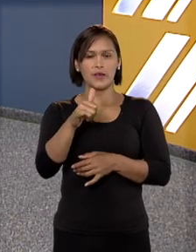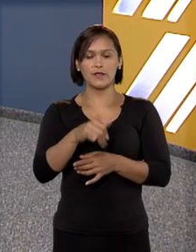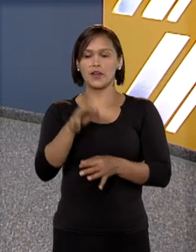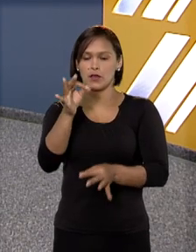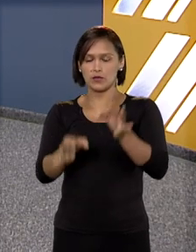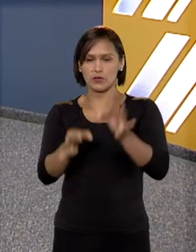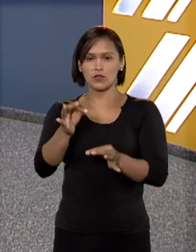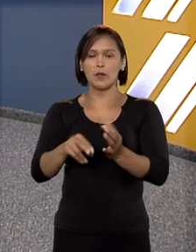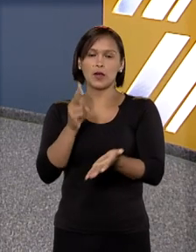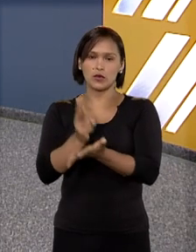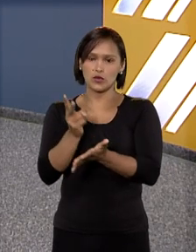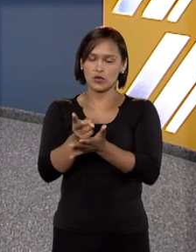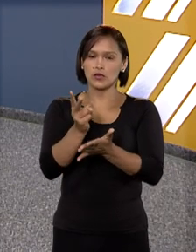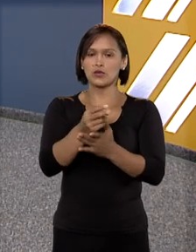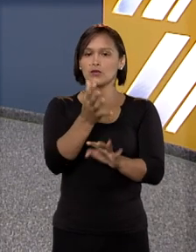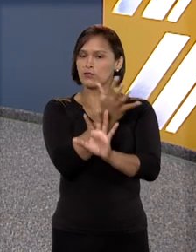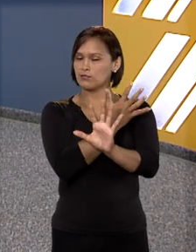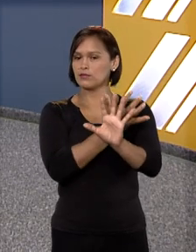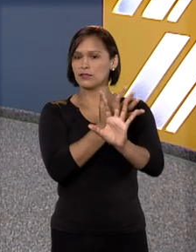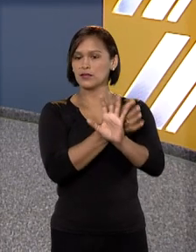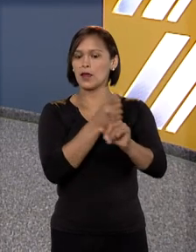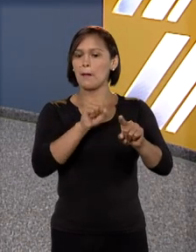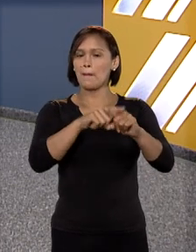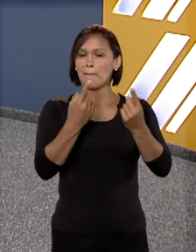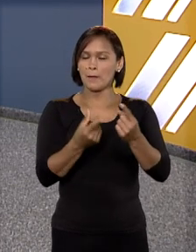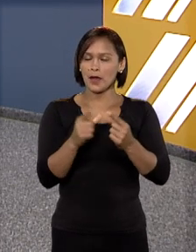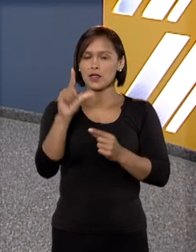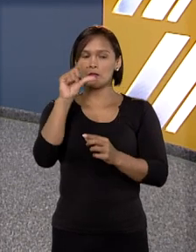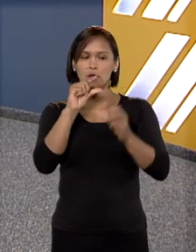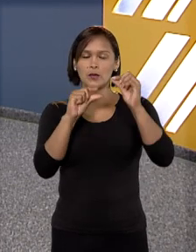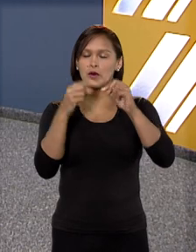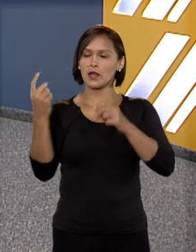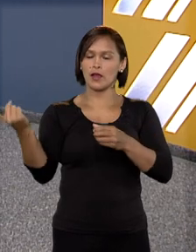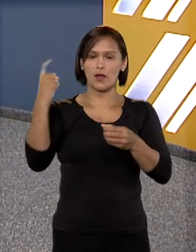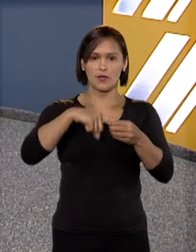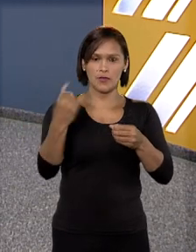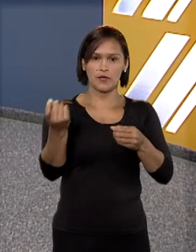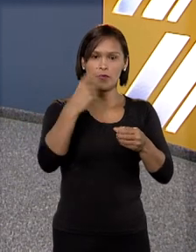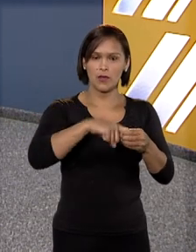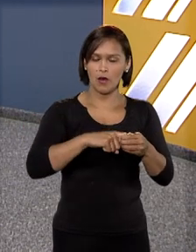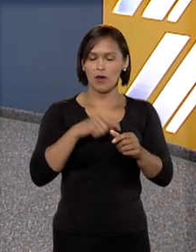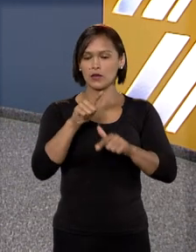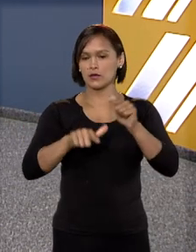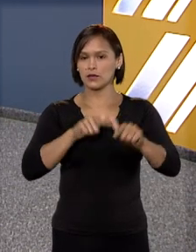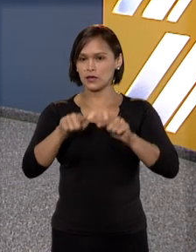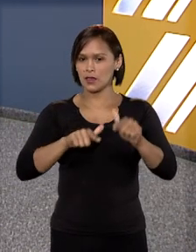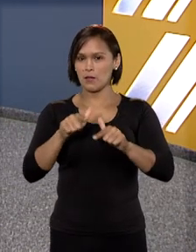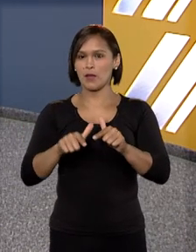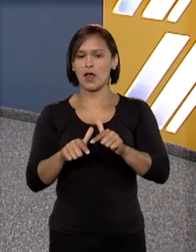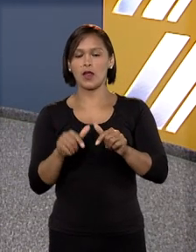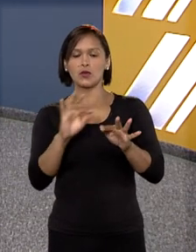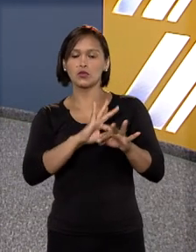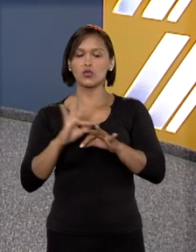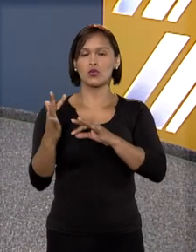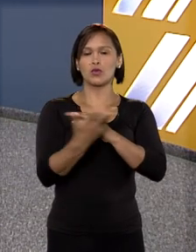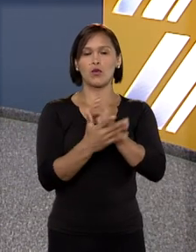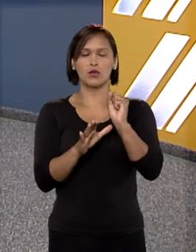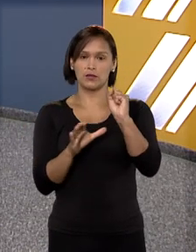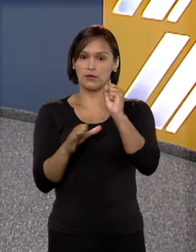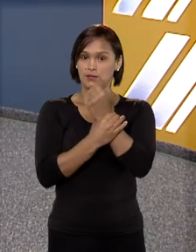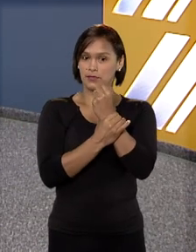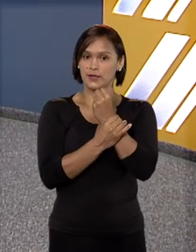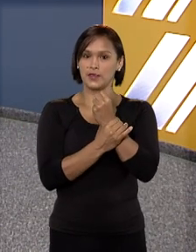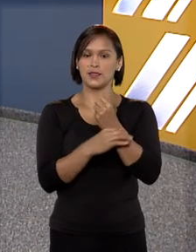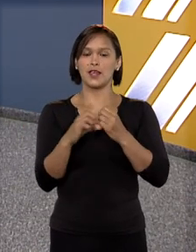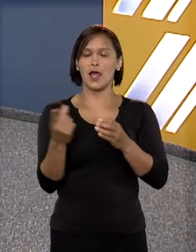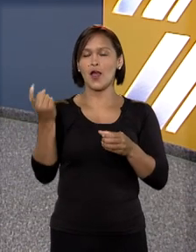ver que as sessões de julgamento continuam remotas, mas pouco a pouco, o trabalho presencial no tribunal retoma com toda a